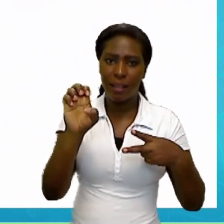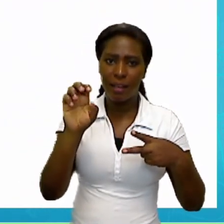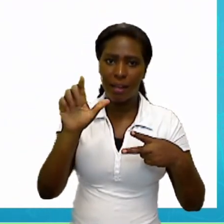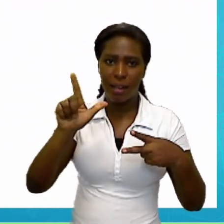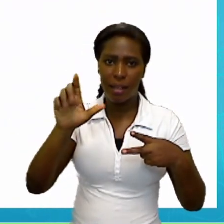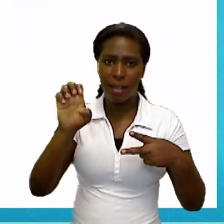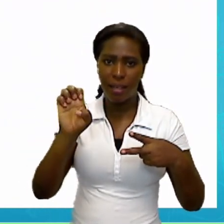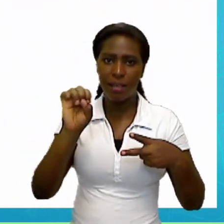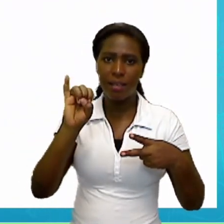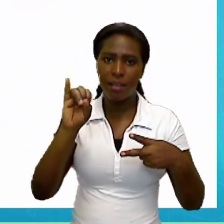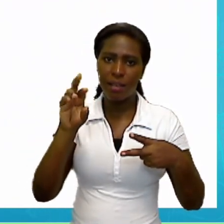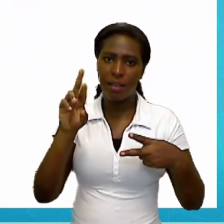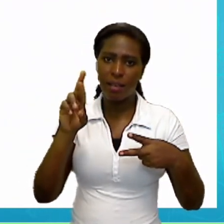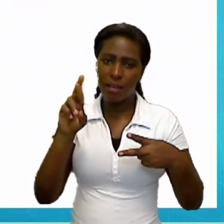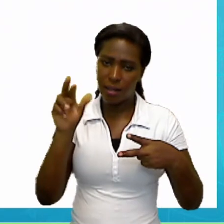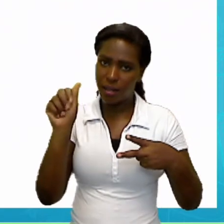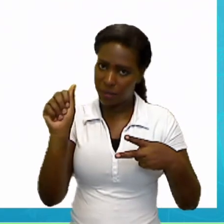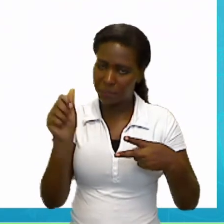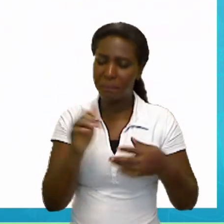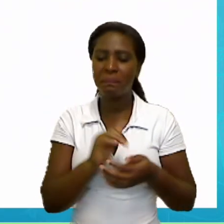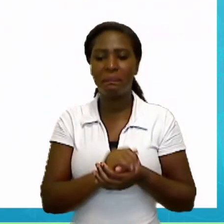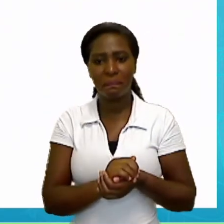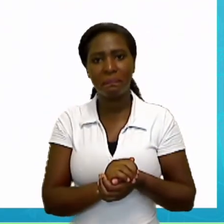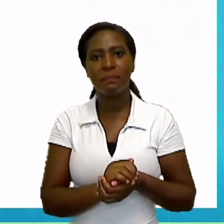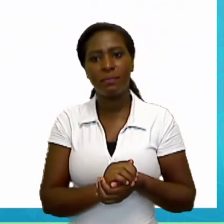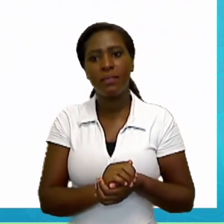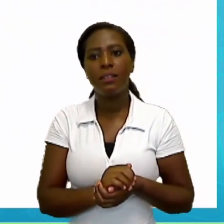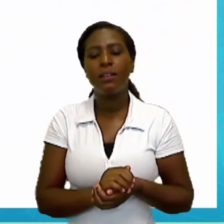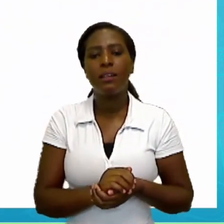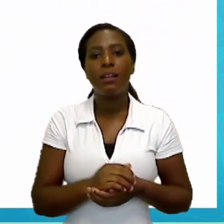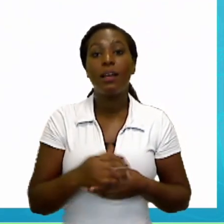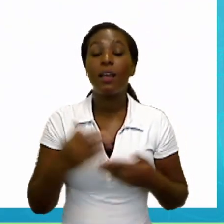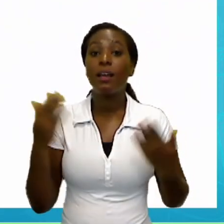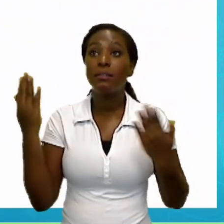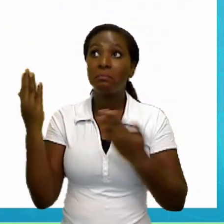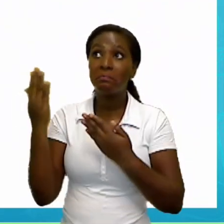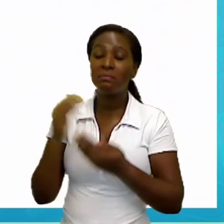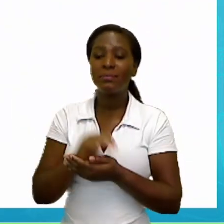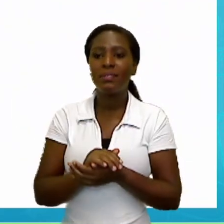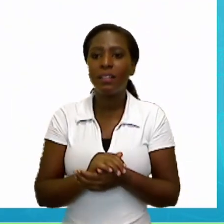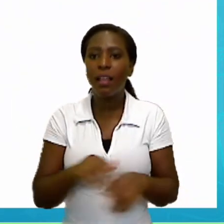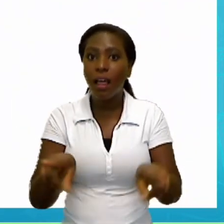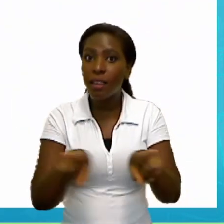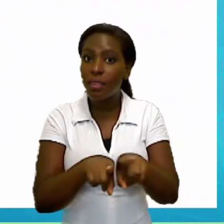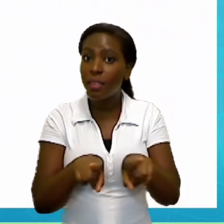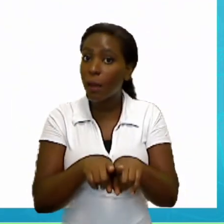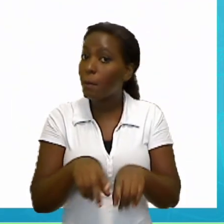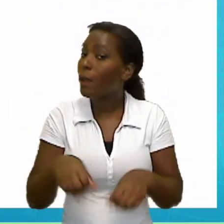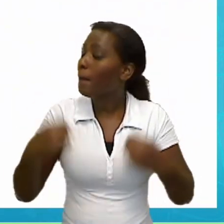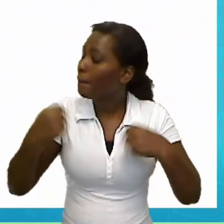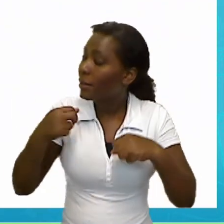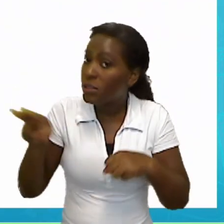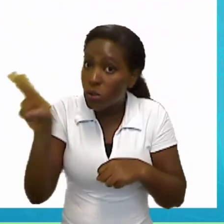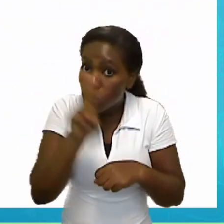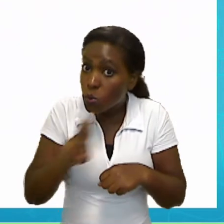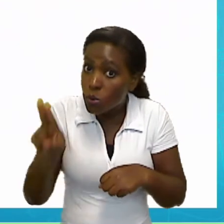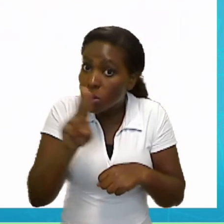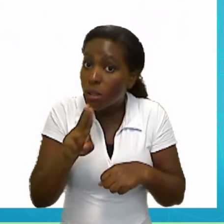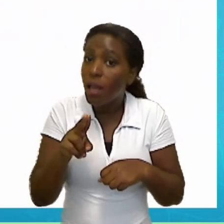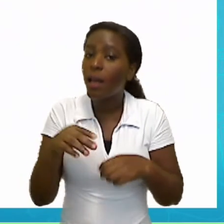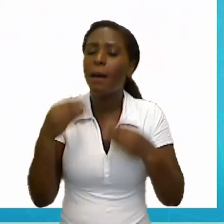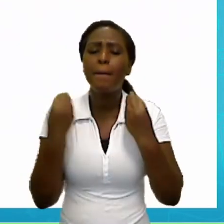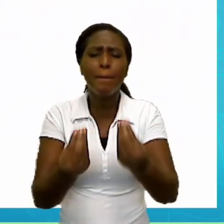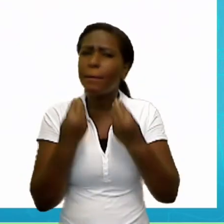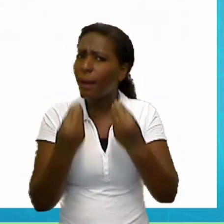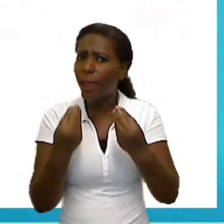A estante. Temos agora que a gente tem que utilizar muito em sala de aula pra mantê-la sempre bem limpa e organizada. Que é a